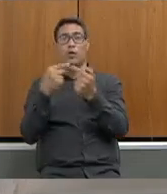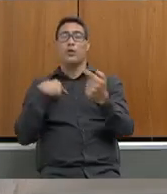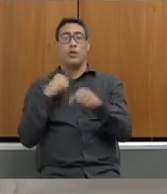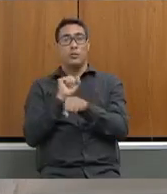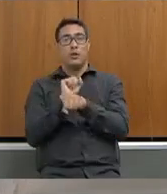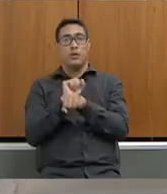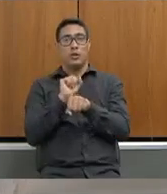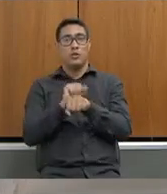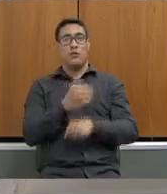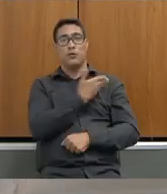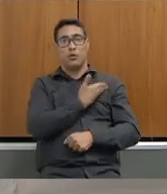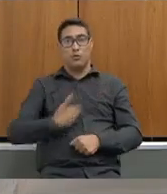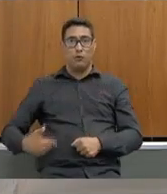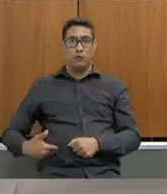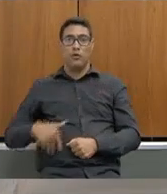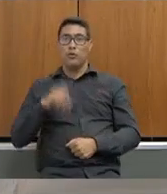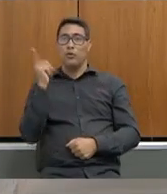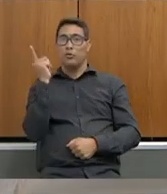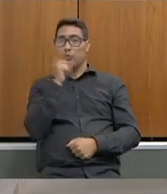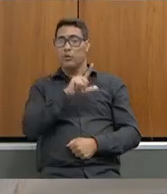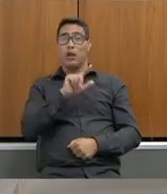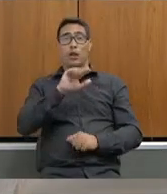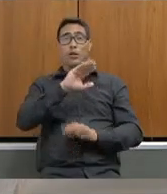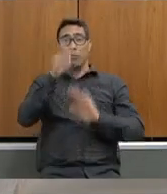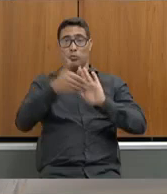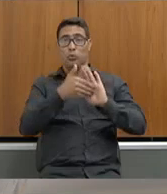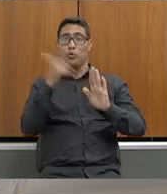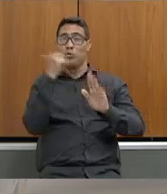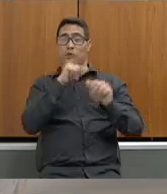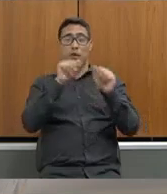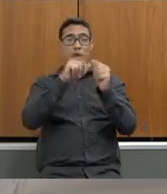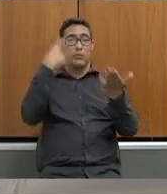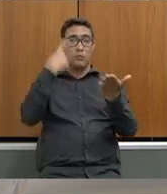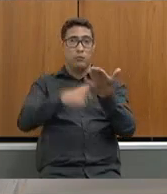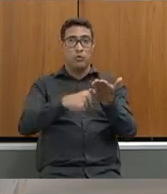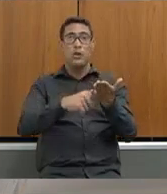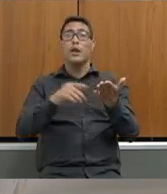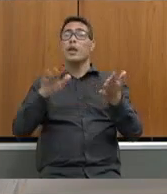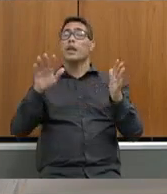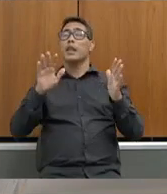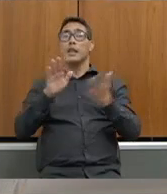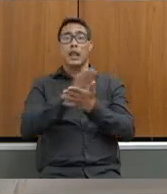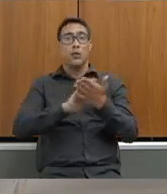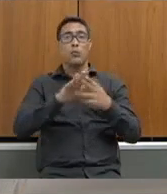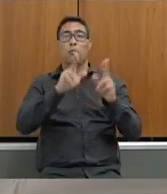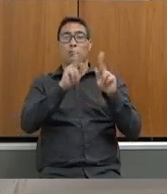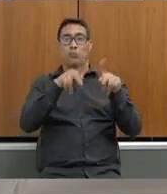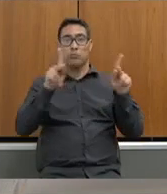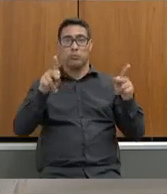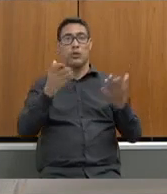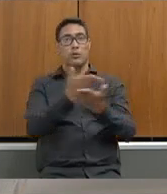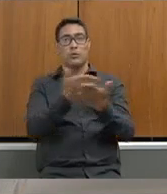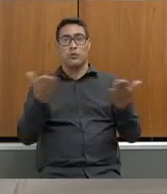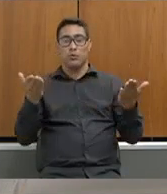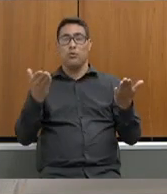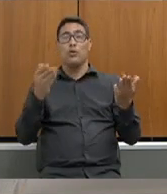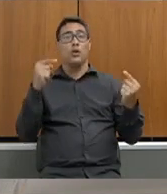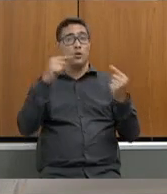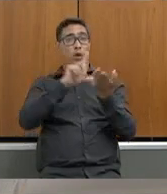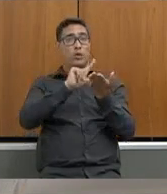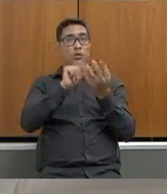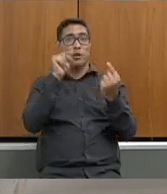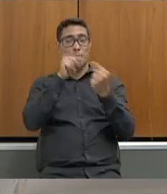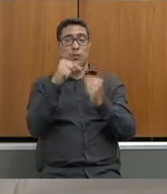de que o governo cumpra integralmente o que foi pactuado e que nenhum profissional nenhum professor nesse caso que o artigo diz respeito a isso